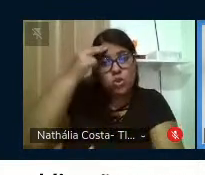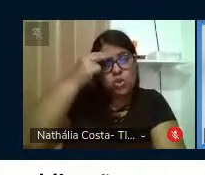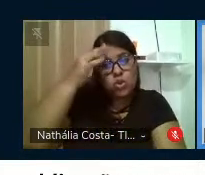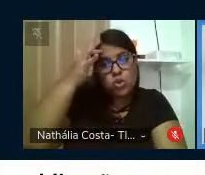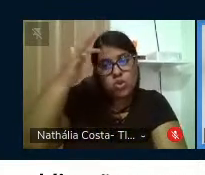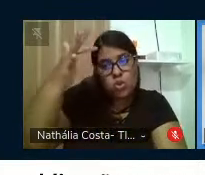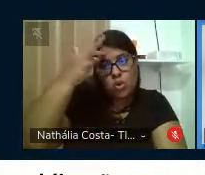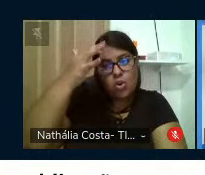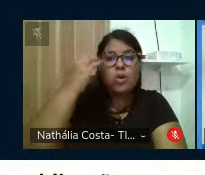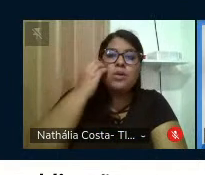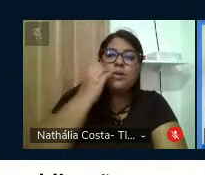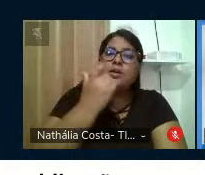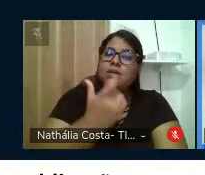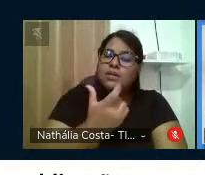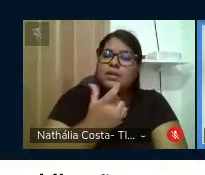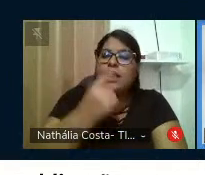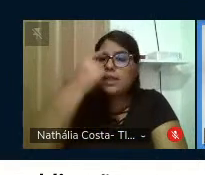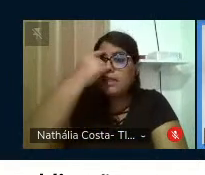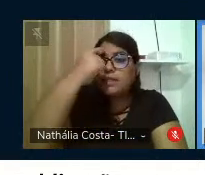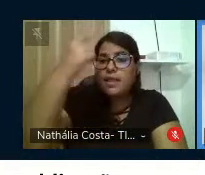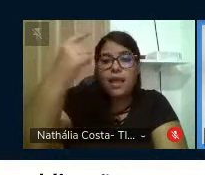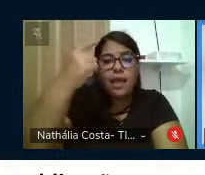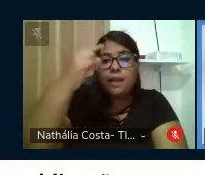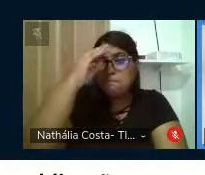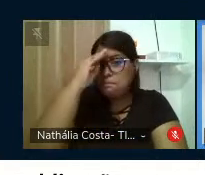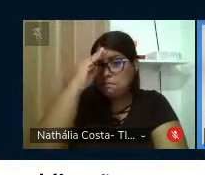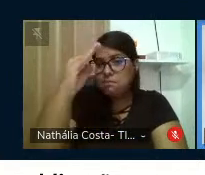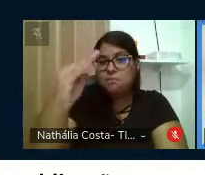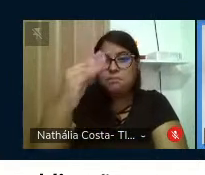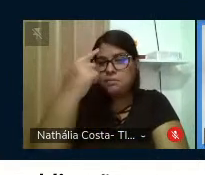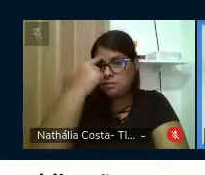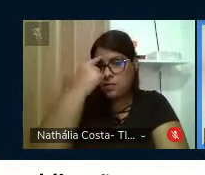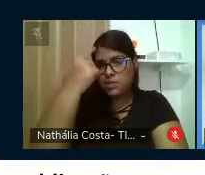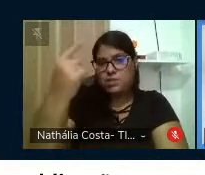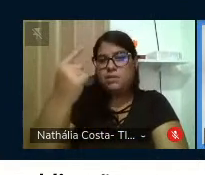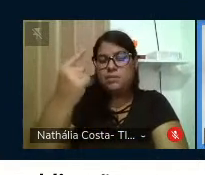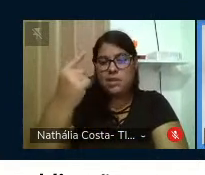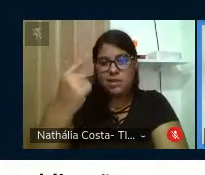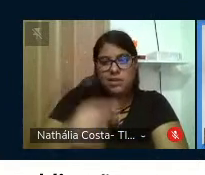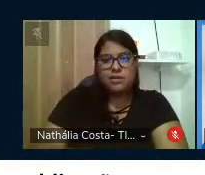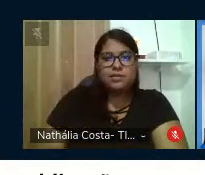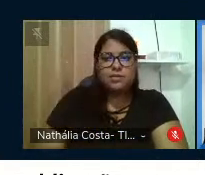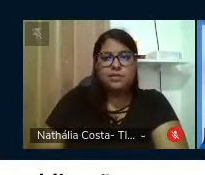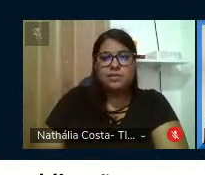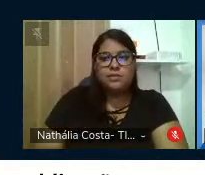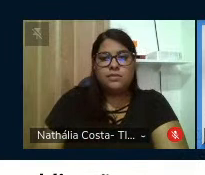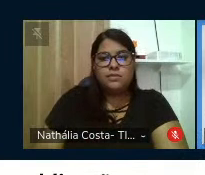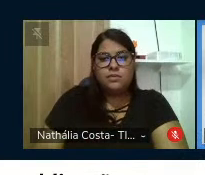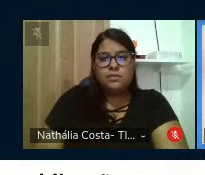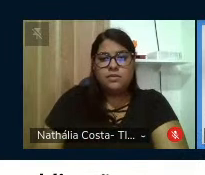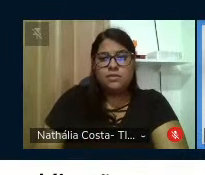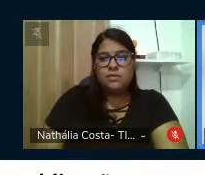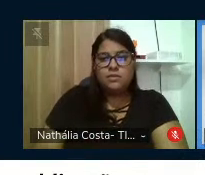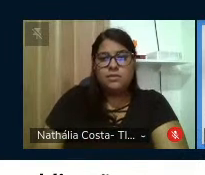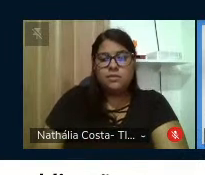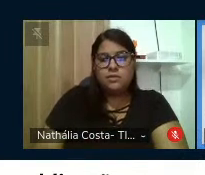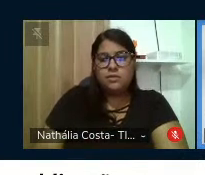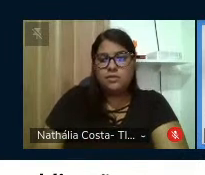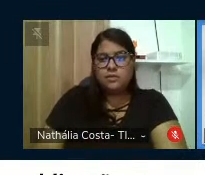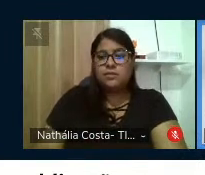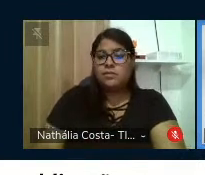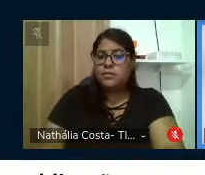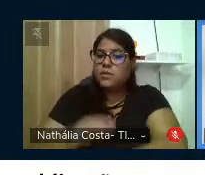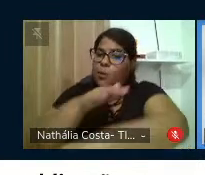Paulo Freire, né, com as concepções fundantes de seu pensamento, eu destaco essa questão do humanizar,